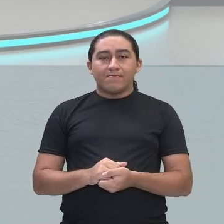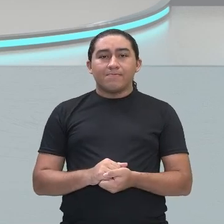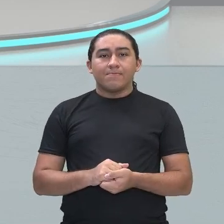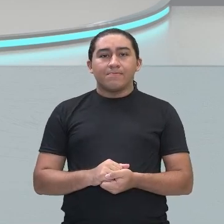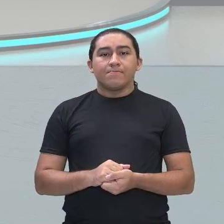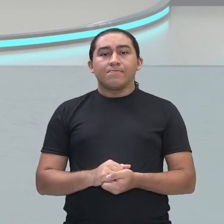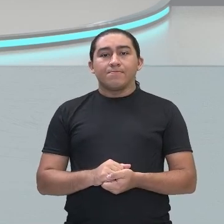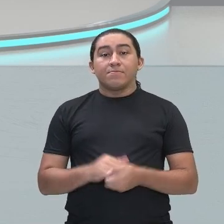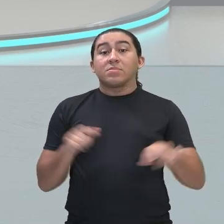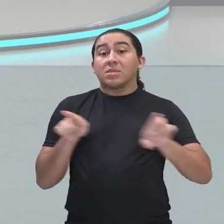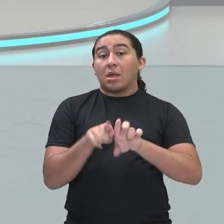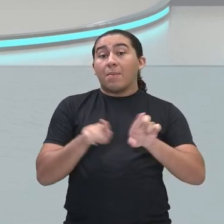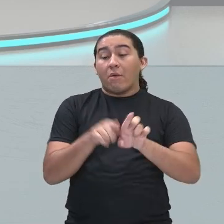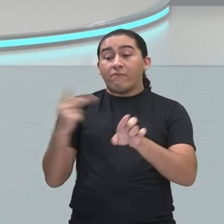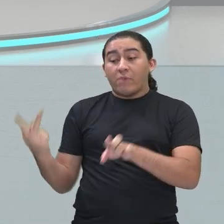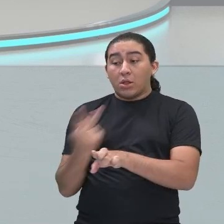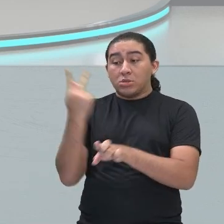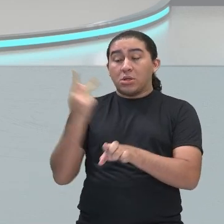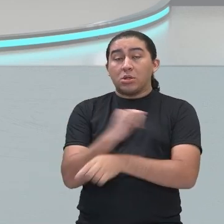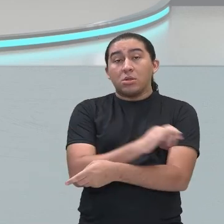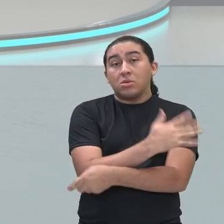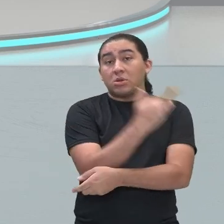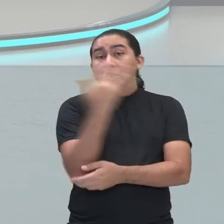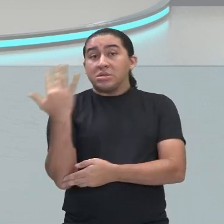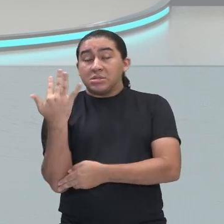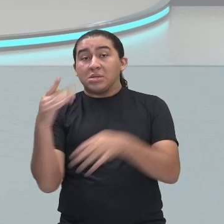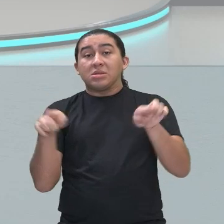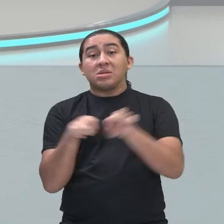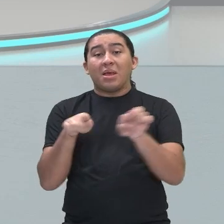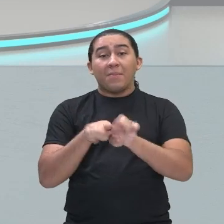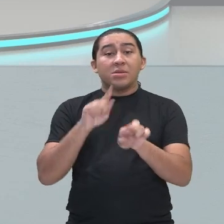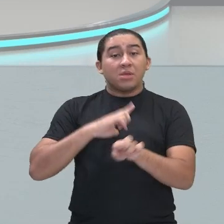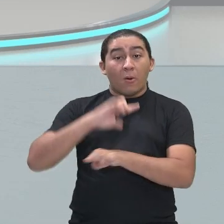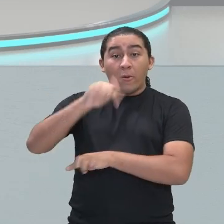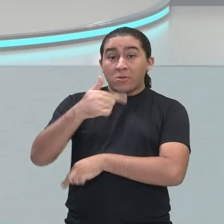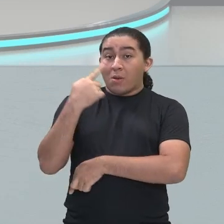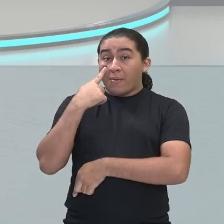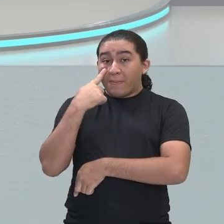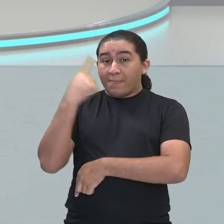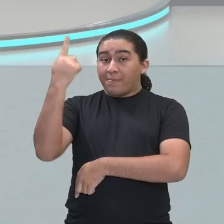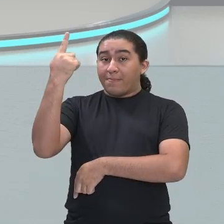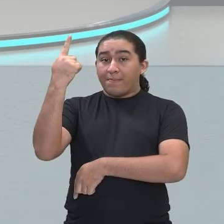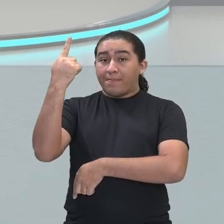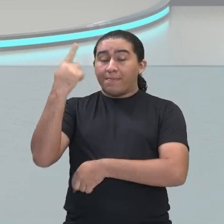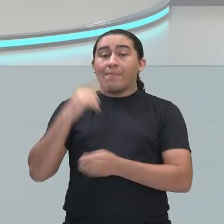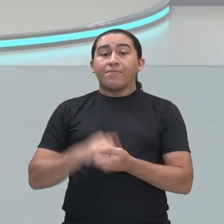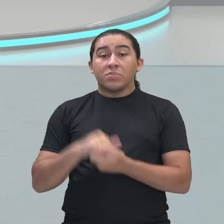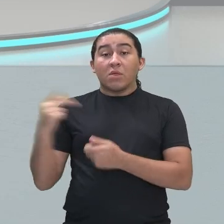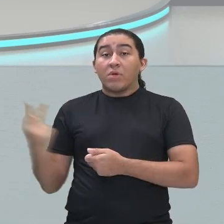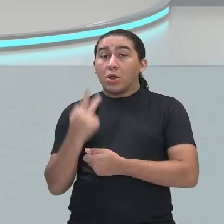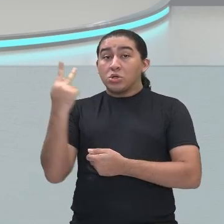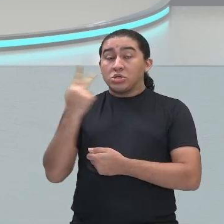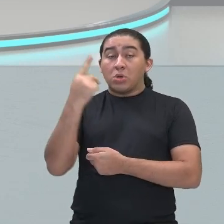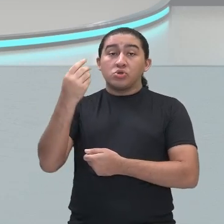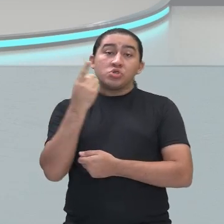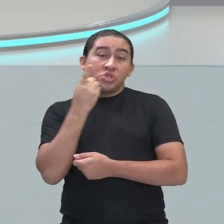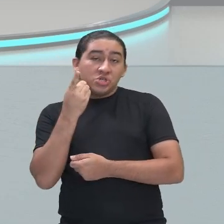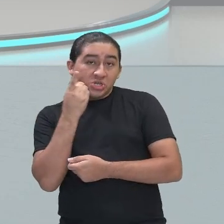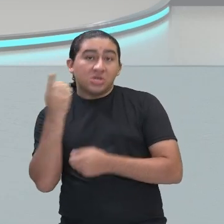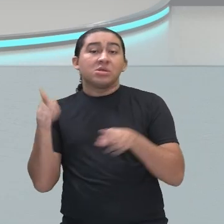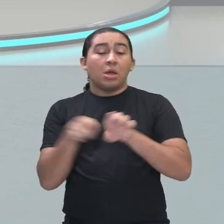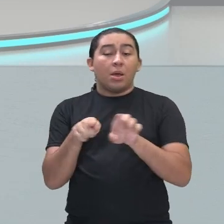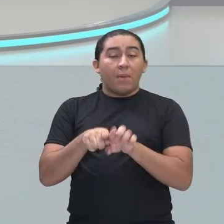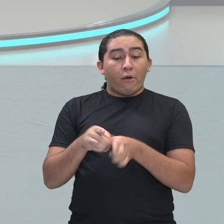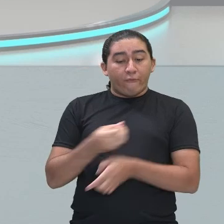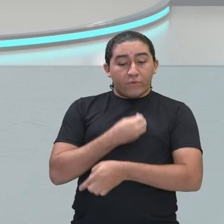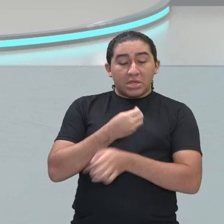Exaltação da natureza e também nós vemos que tem mais um pouquinho a valorização do cotidiano e da vida simples. Olha